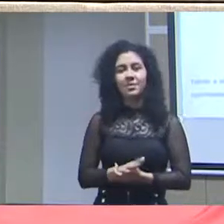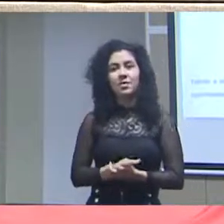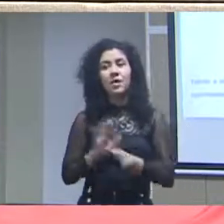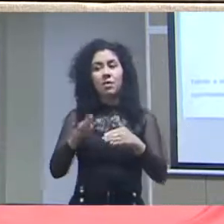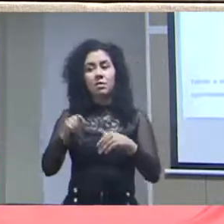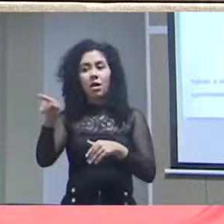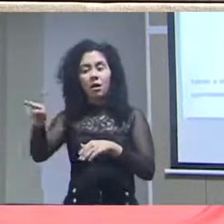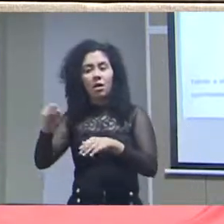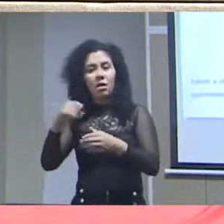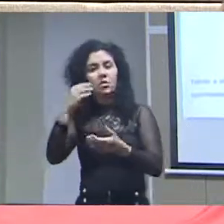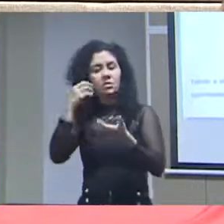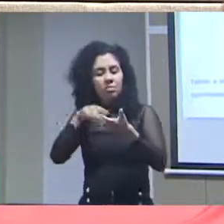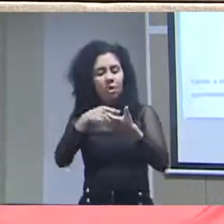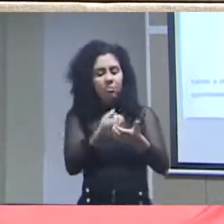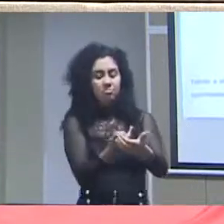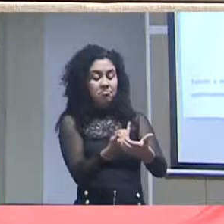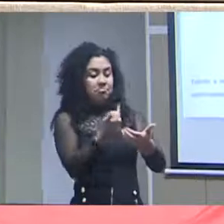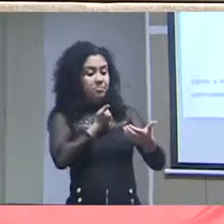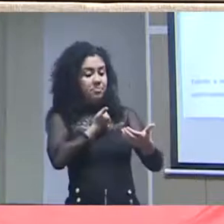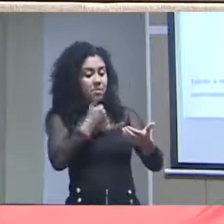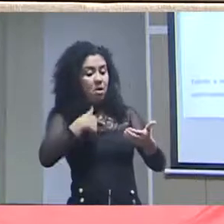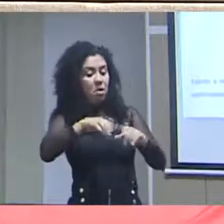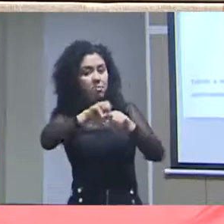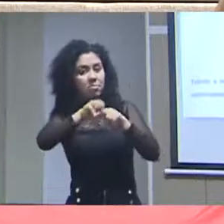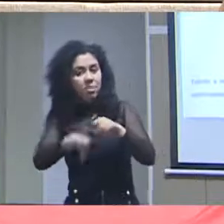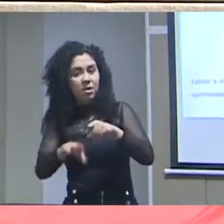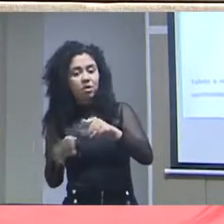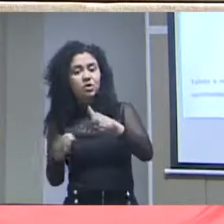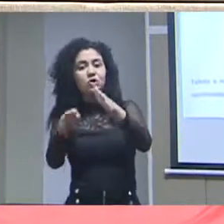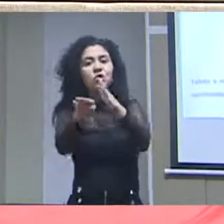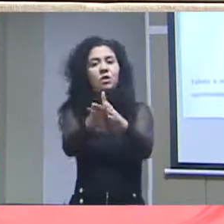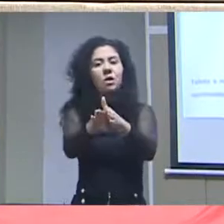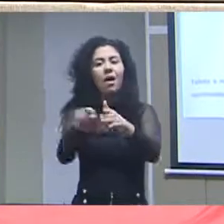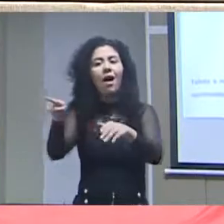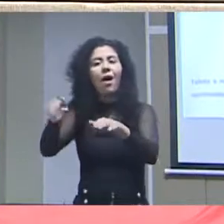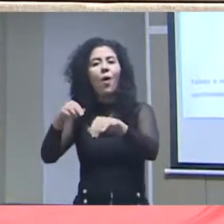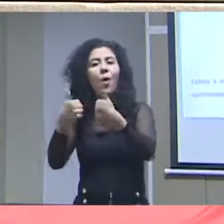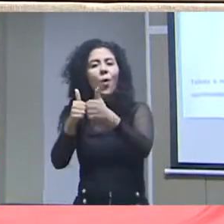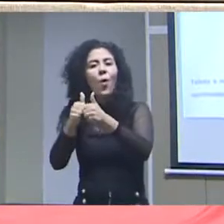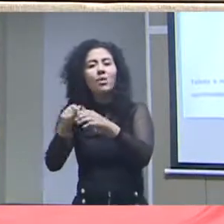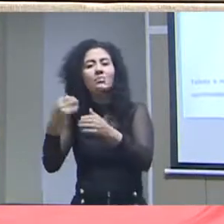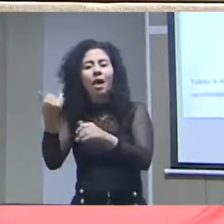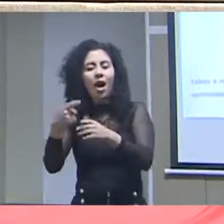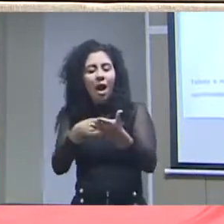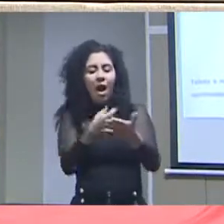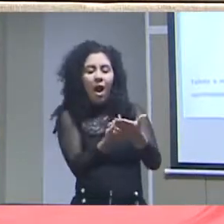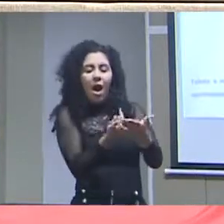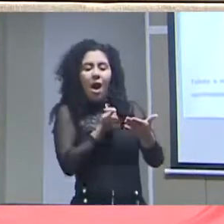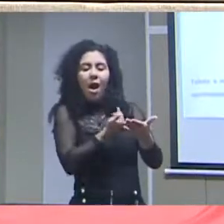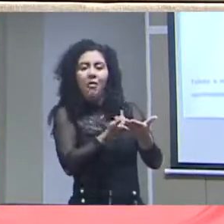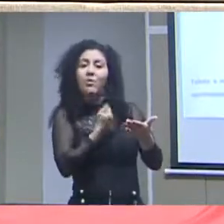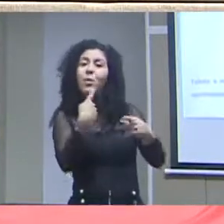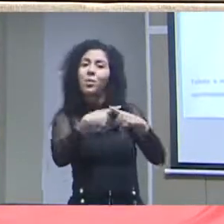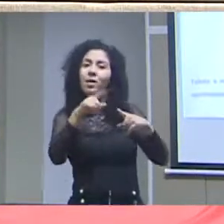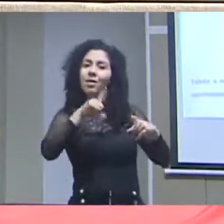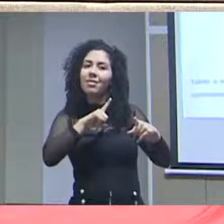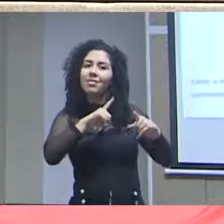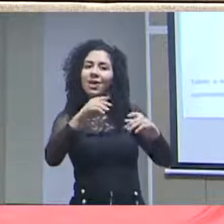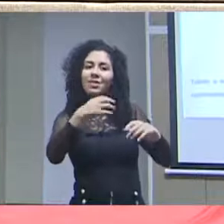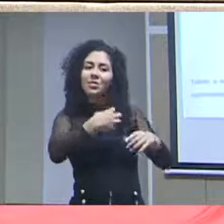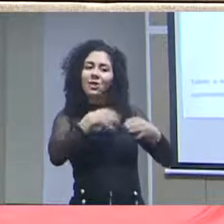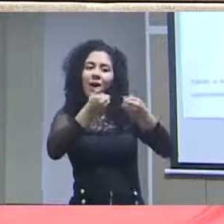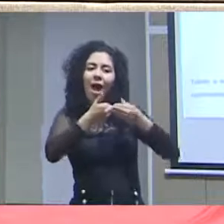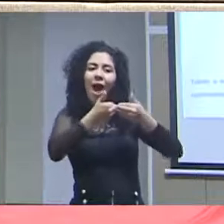legal. Ele é avisado, ele desce, chega no ponto do ônibus, e o ônibus dele está vindo, porque os dados estão disponíveis em formato aberto.